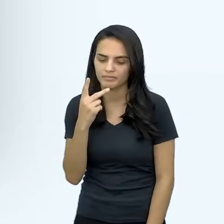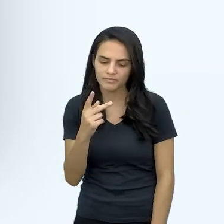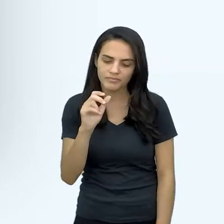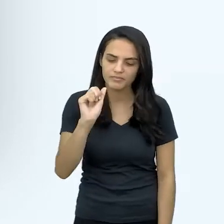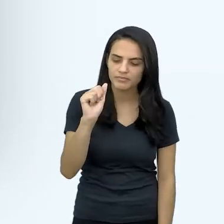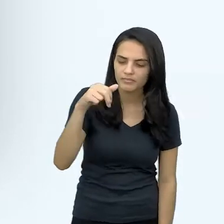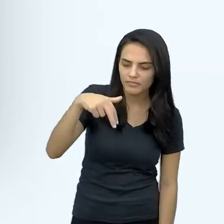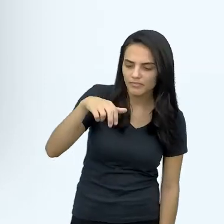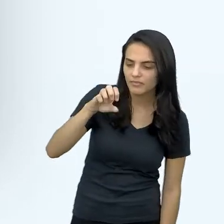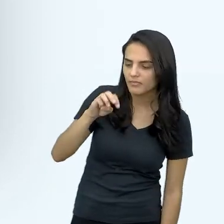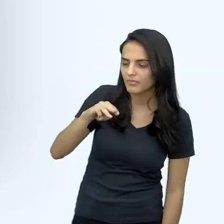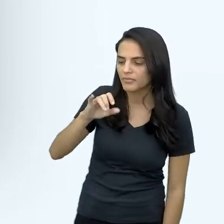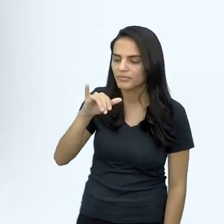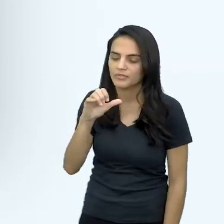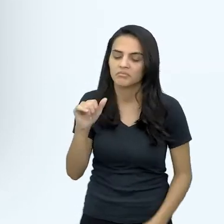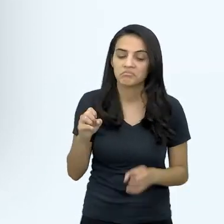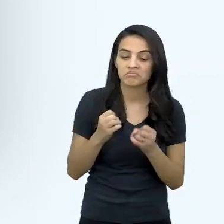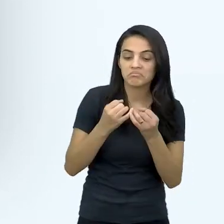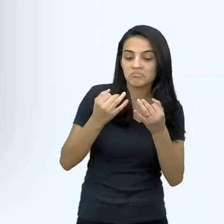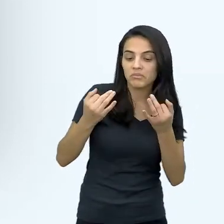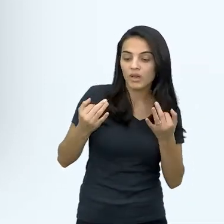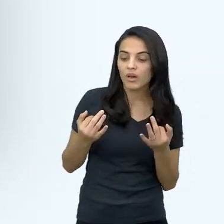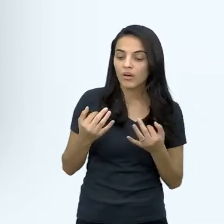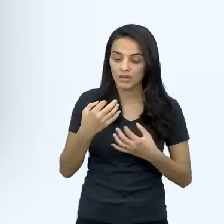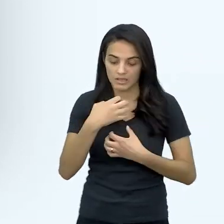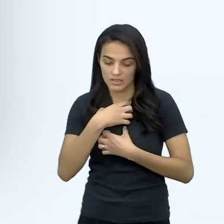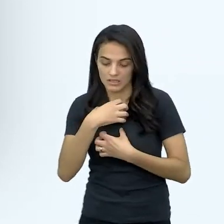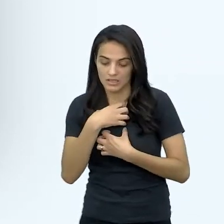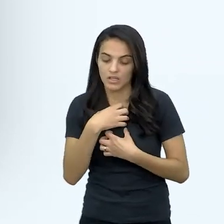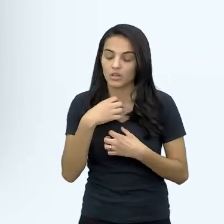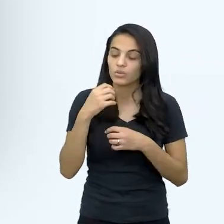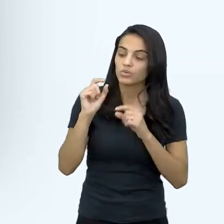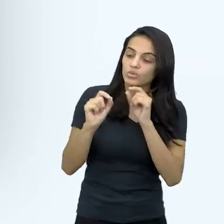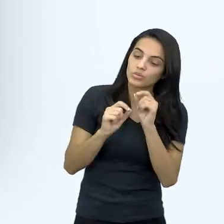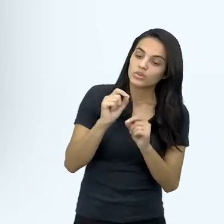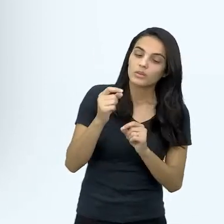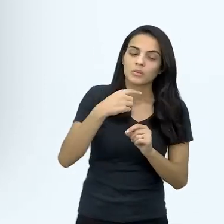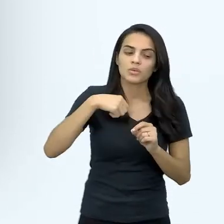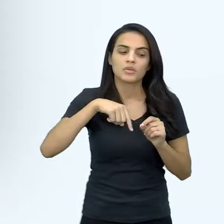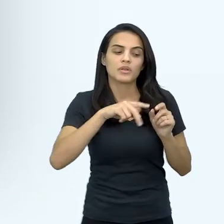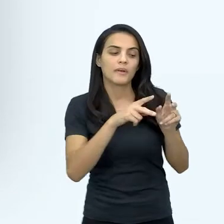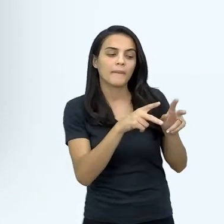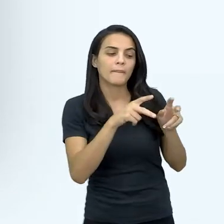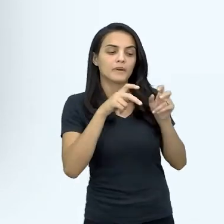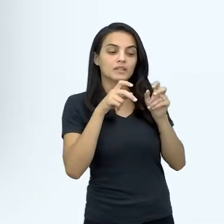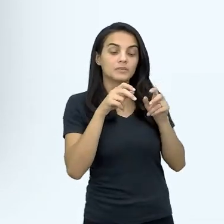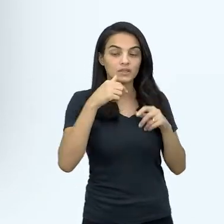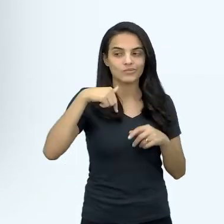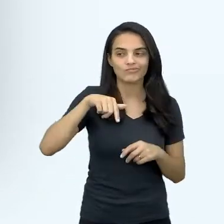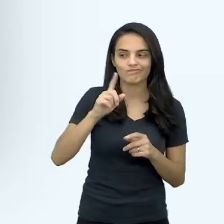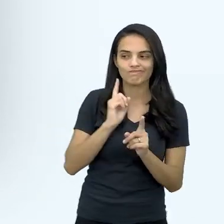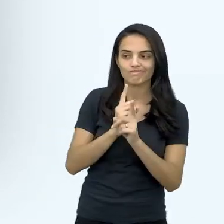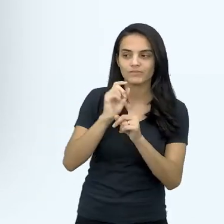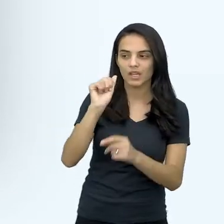anemia, quais são os sintomas, né, como que a gente consegue, então, perceber que a gente está com anemia?